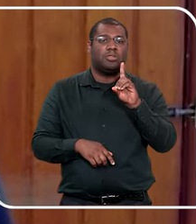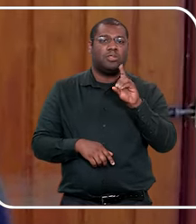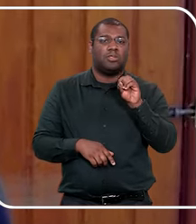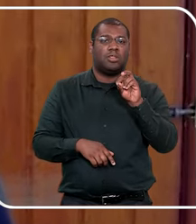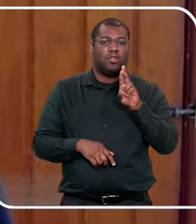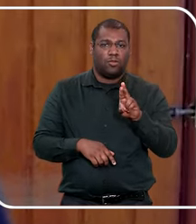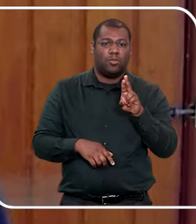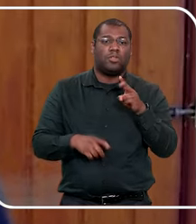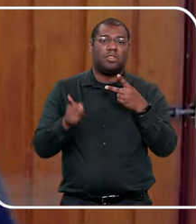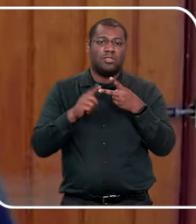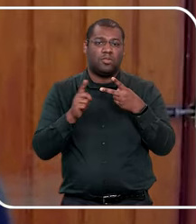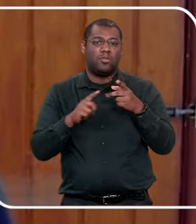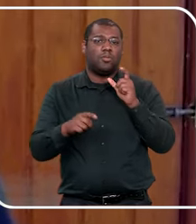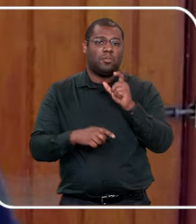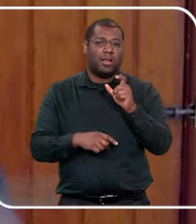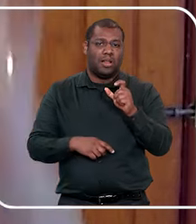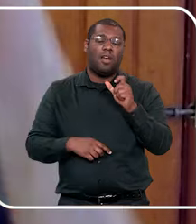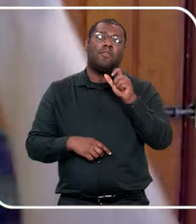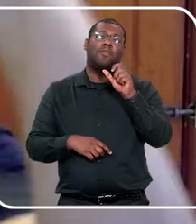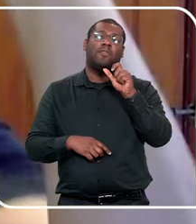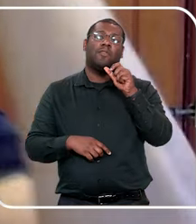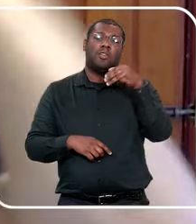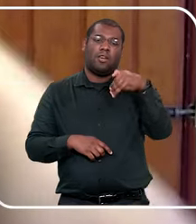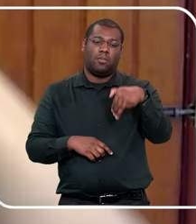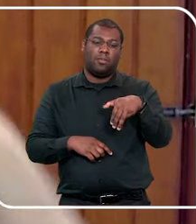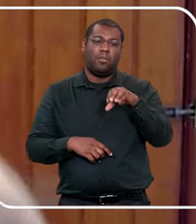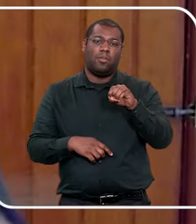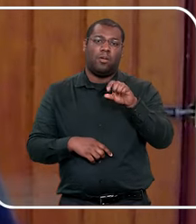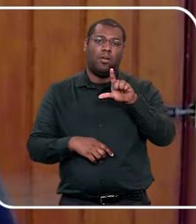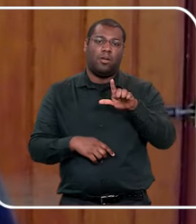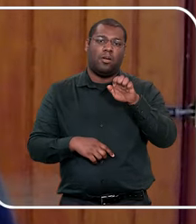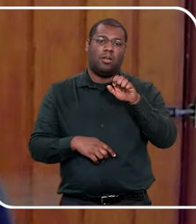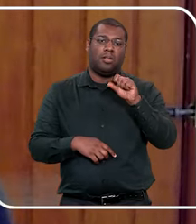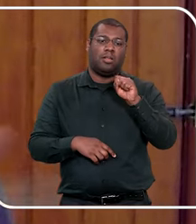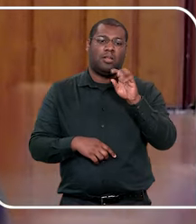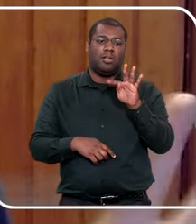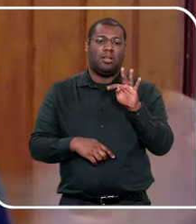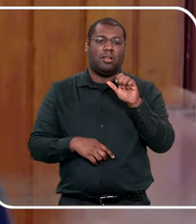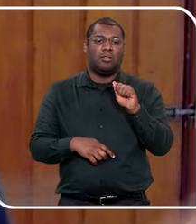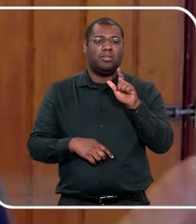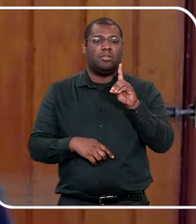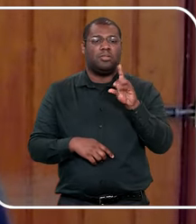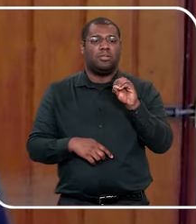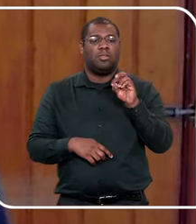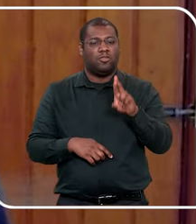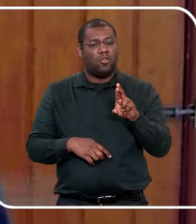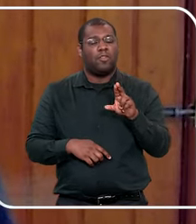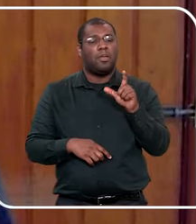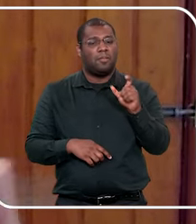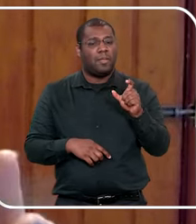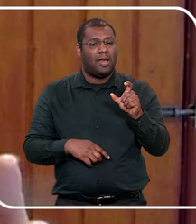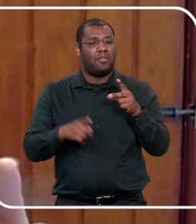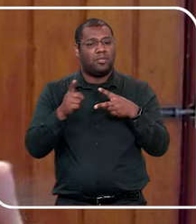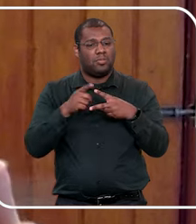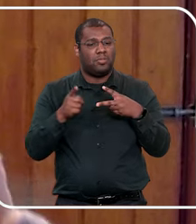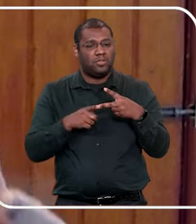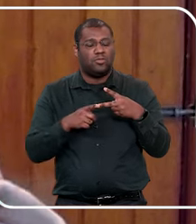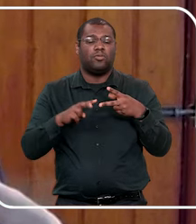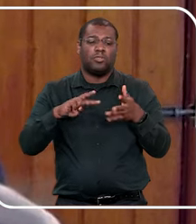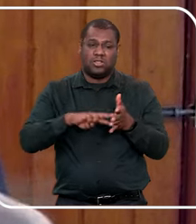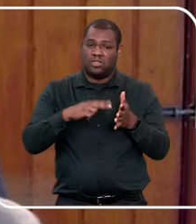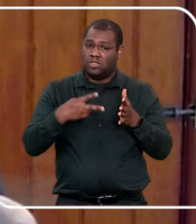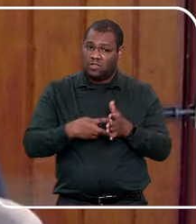tá? tocar é abusar. E também mostrar, tá? Tem uns que não tocam nunca na criança, mas vai